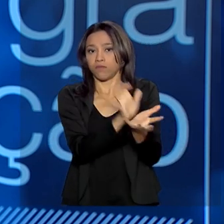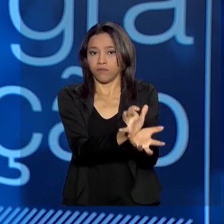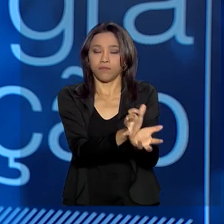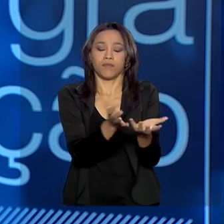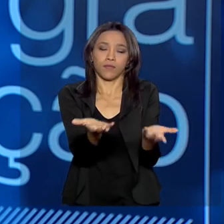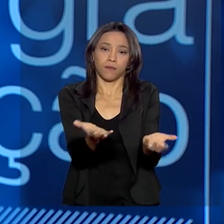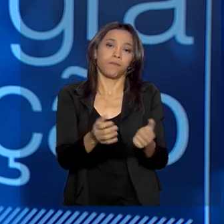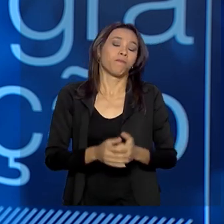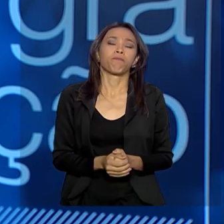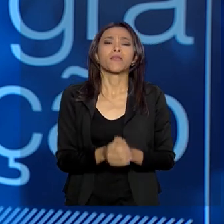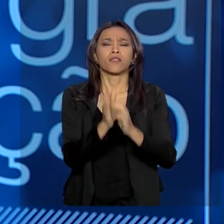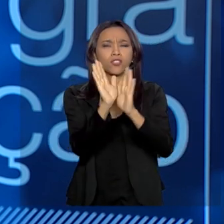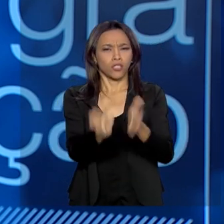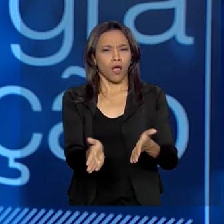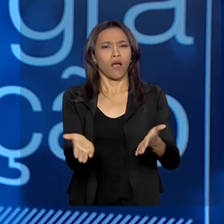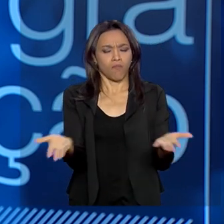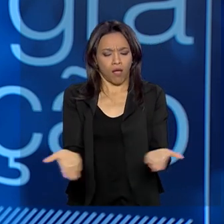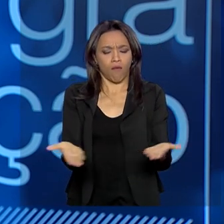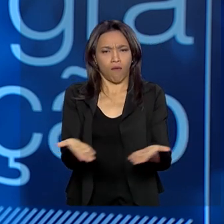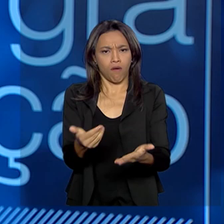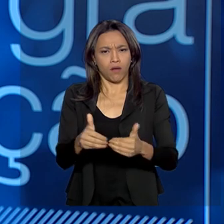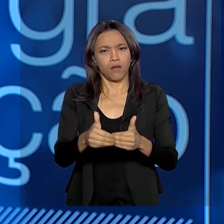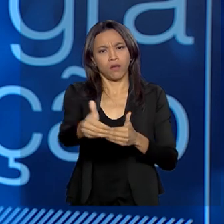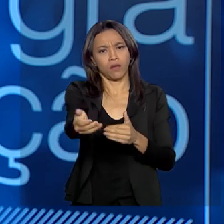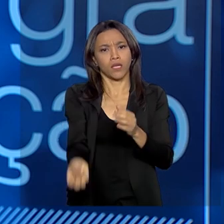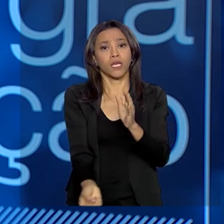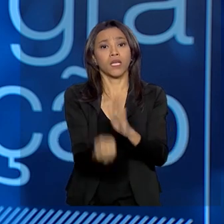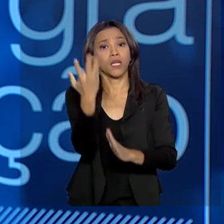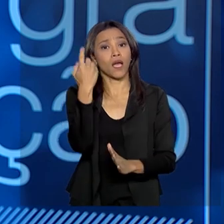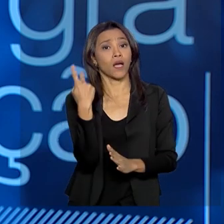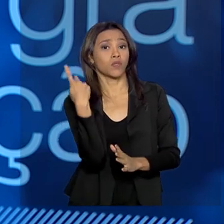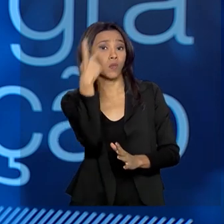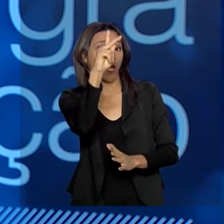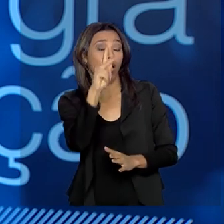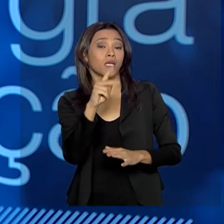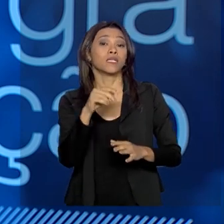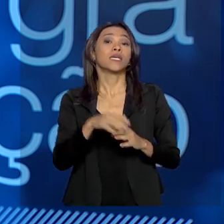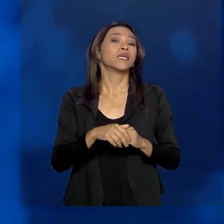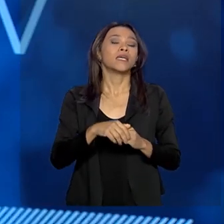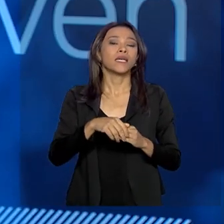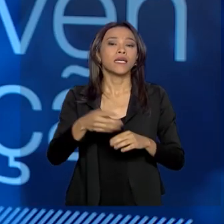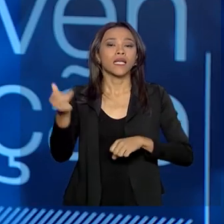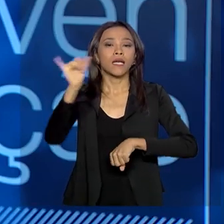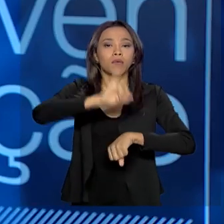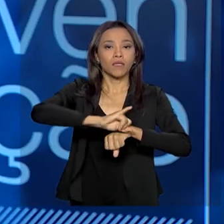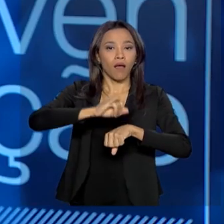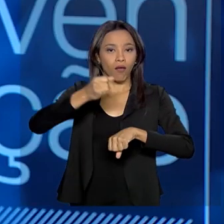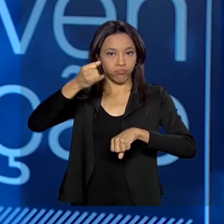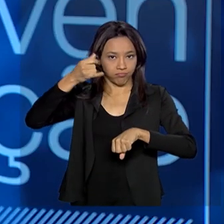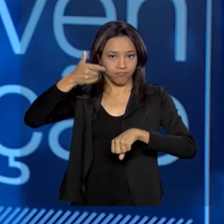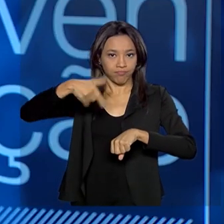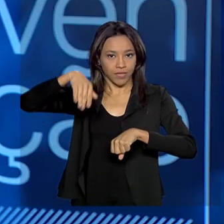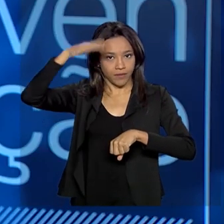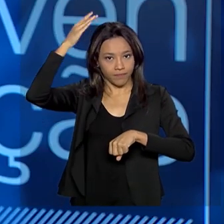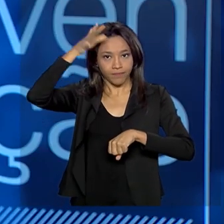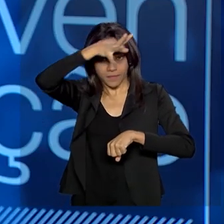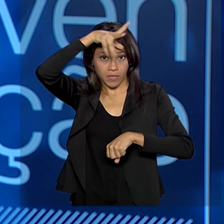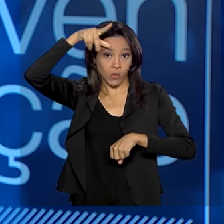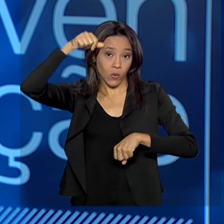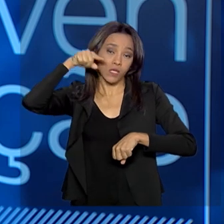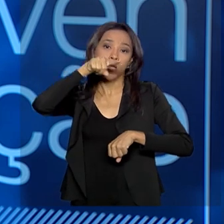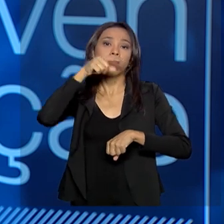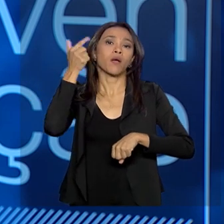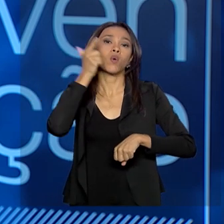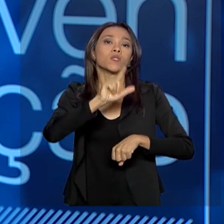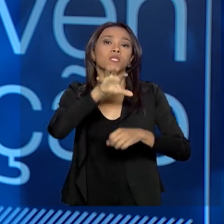inclusive está sendo agora criado o hub de Manaus, para que se consiga deslocar essa população